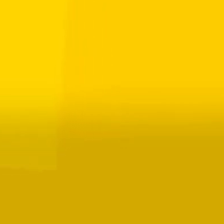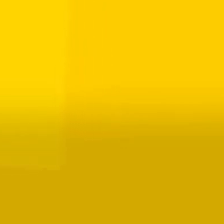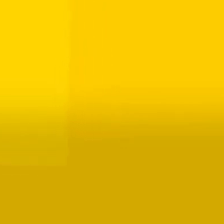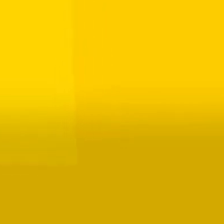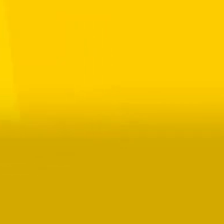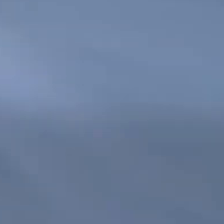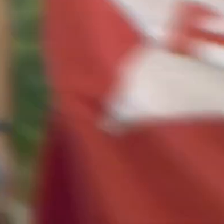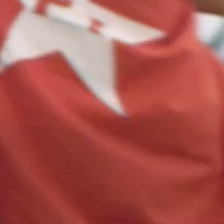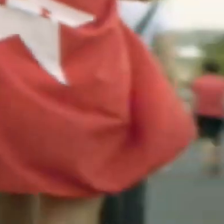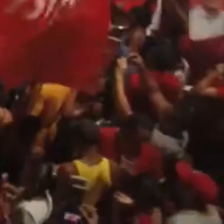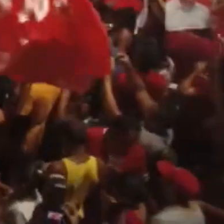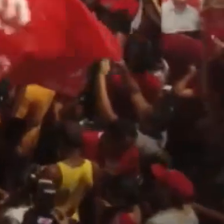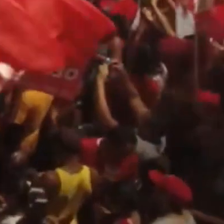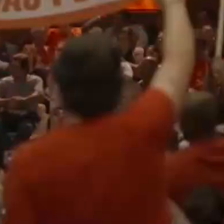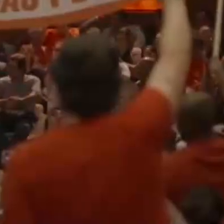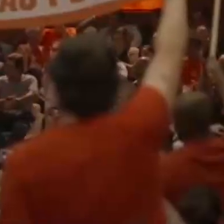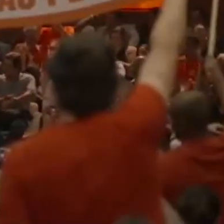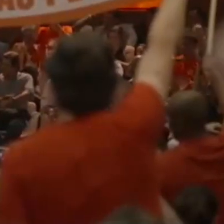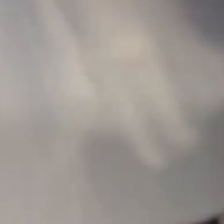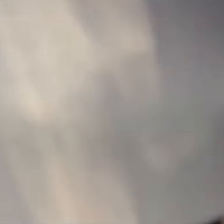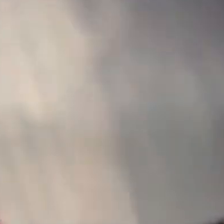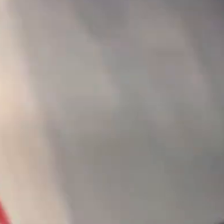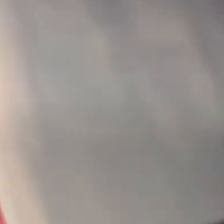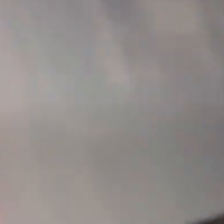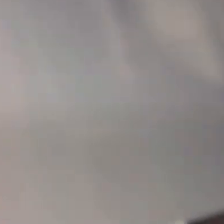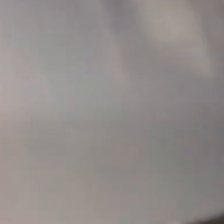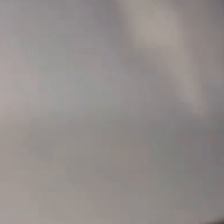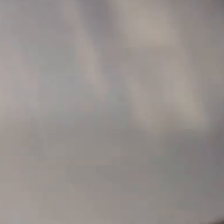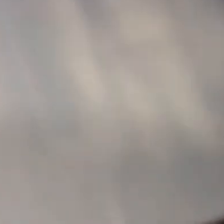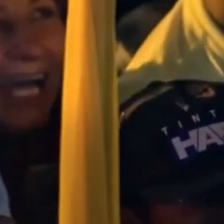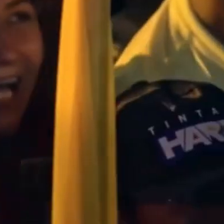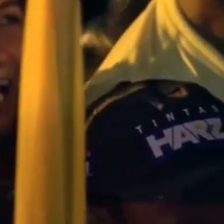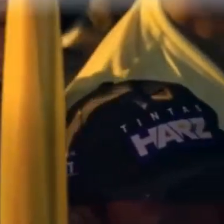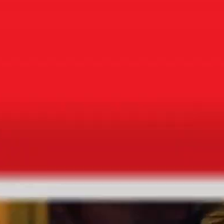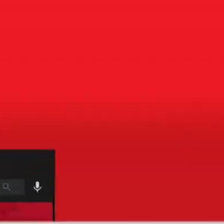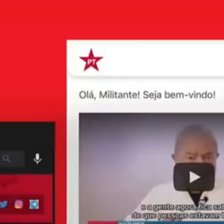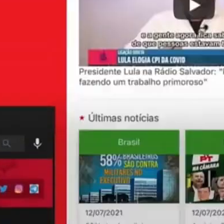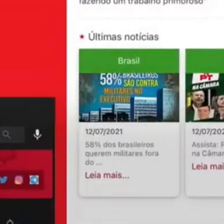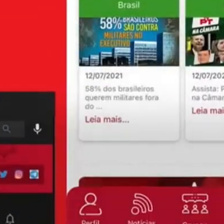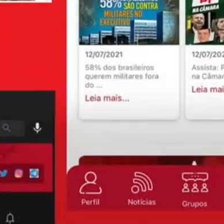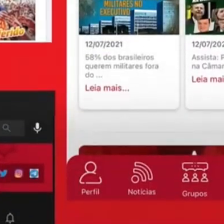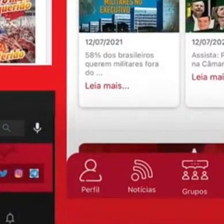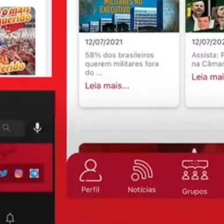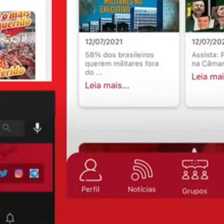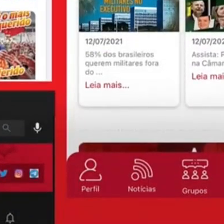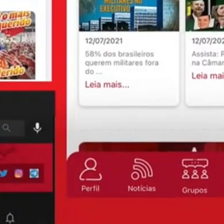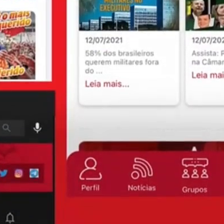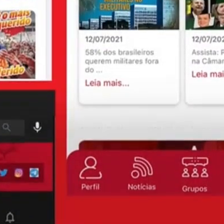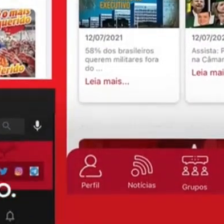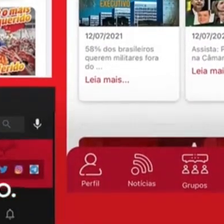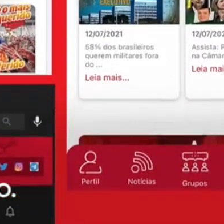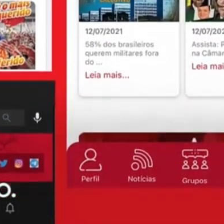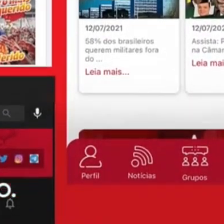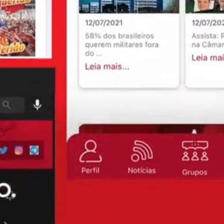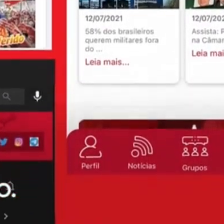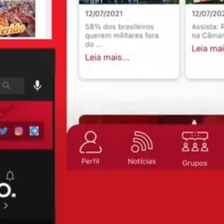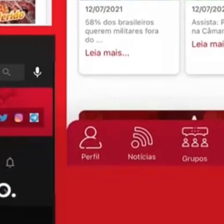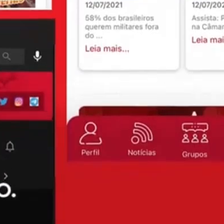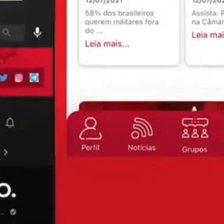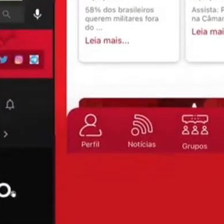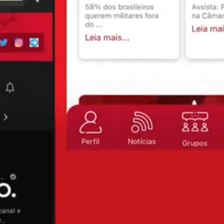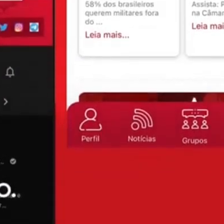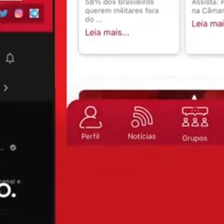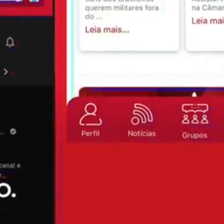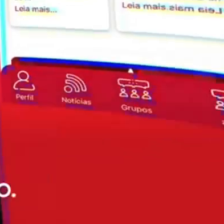seu orgulho em vestir nossas cores e nossas causas. Se você já conhece os nossos canais, compartilhe. Mas se ainda não